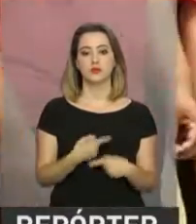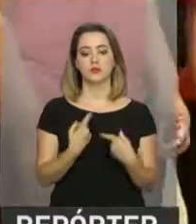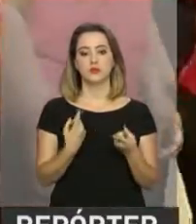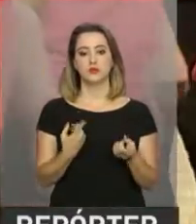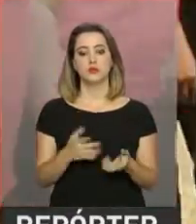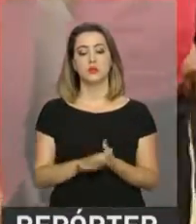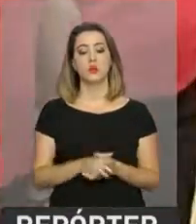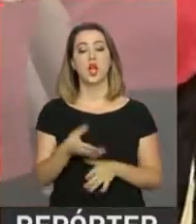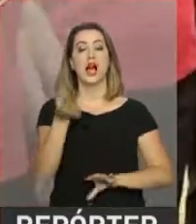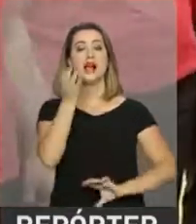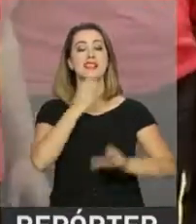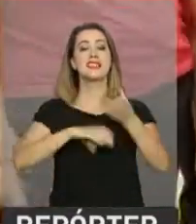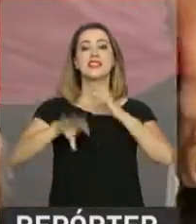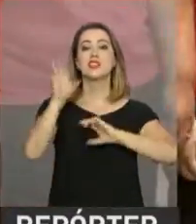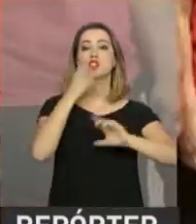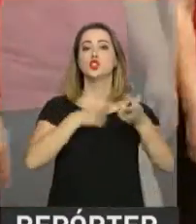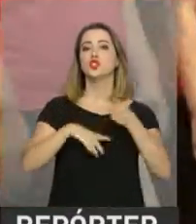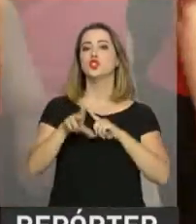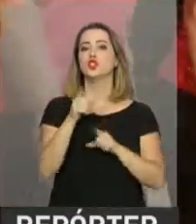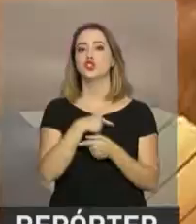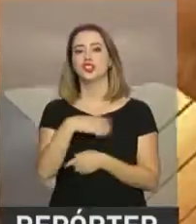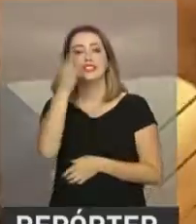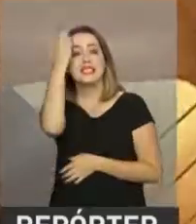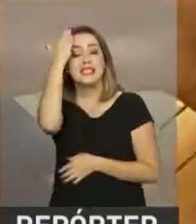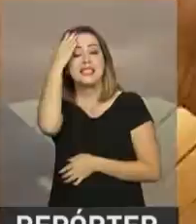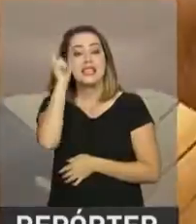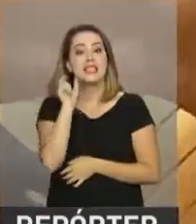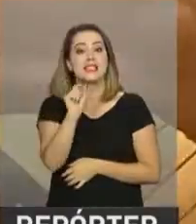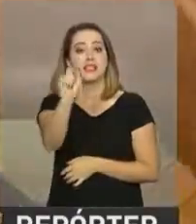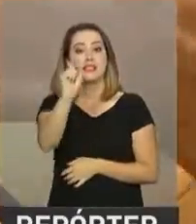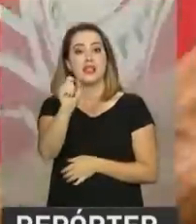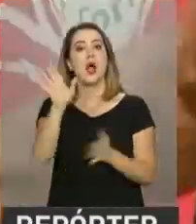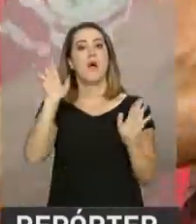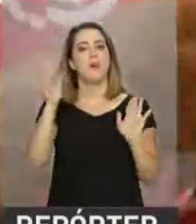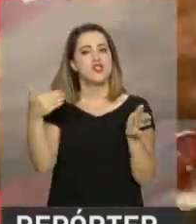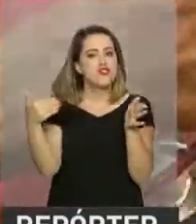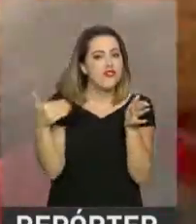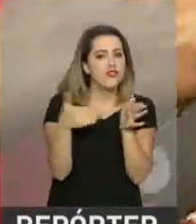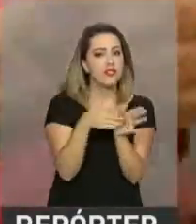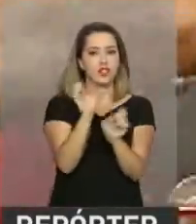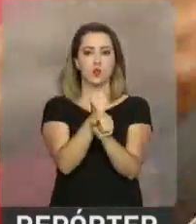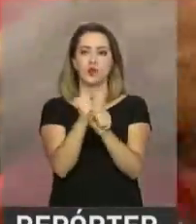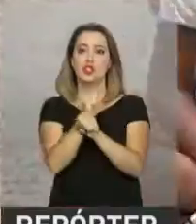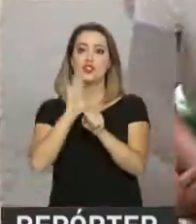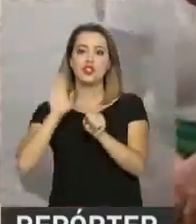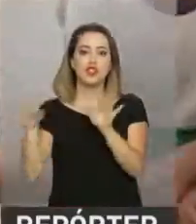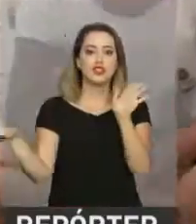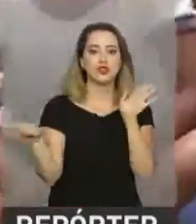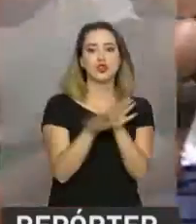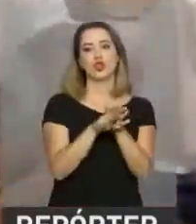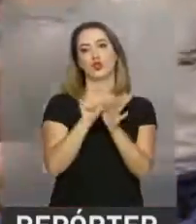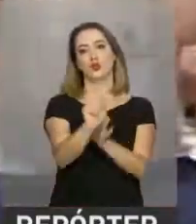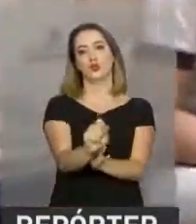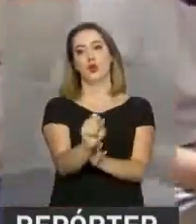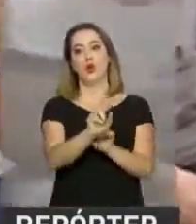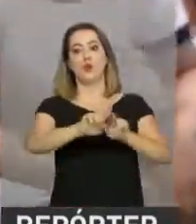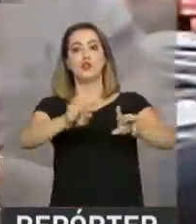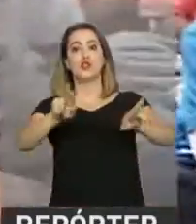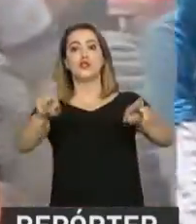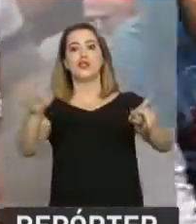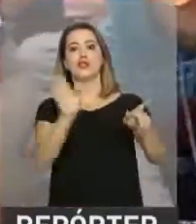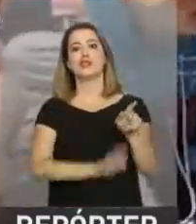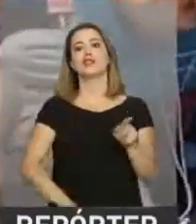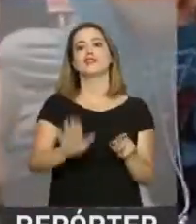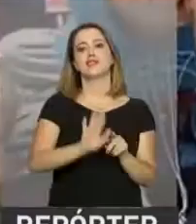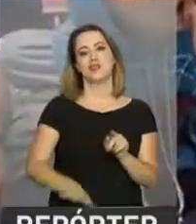As cantigas não deixam enganar. O final do ano bate as portas e muitas crianças já escreveram